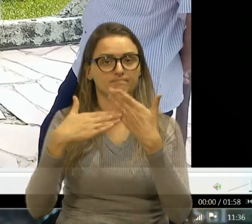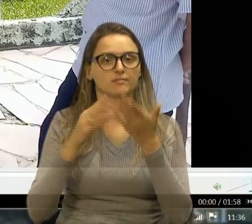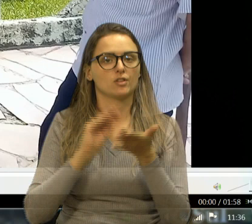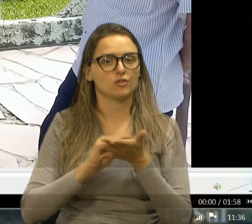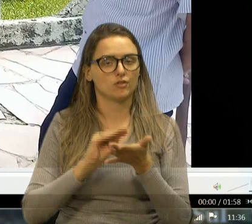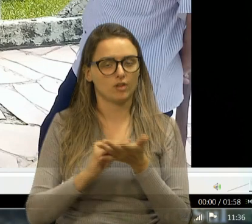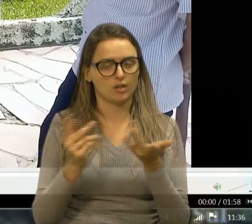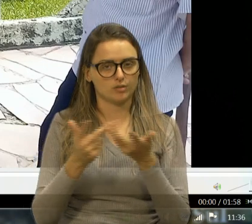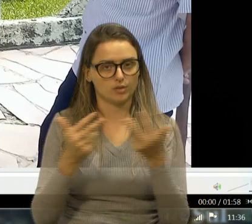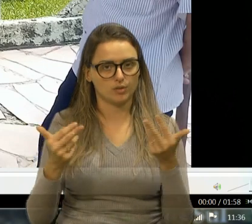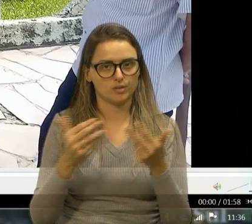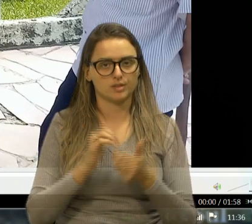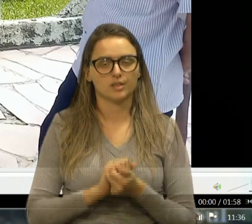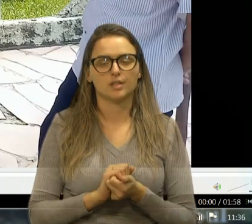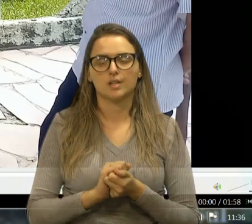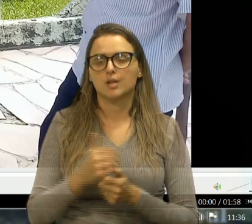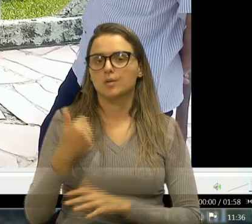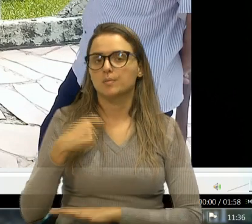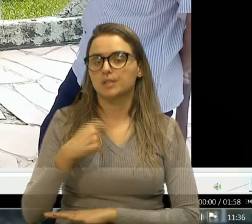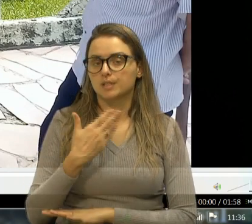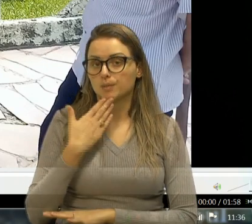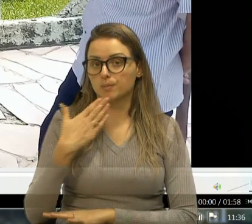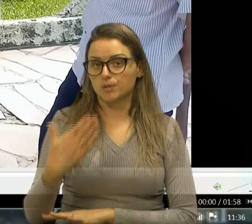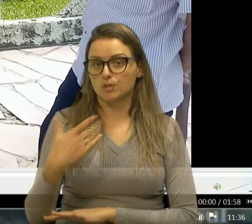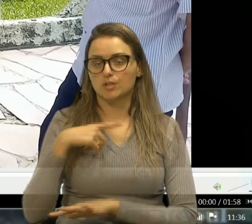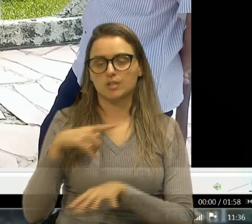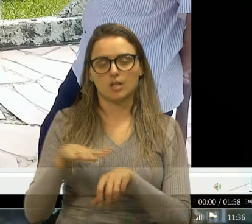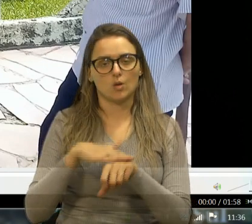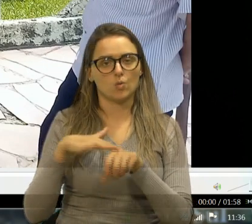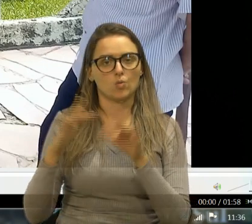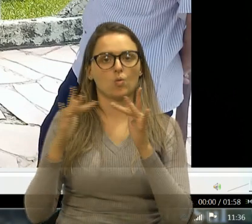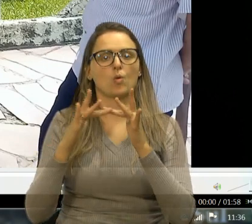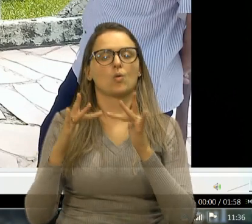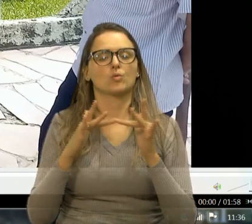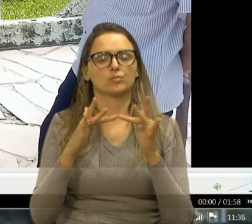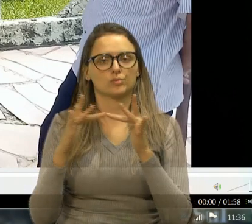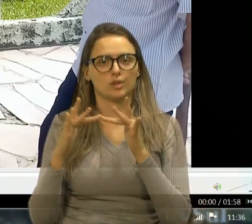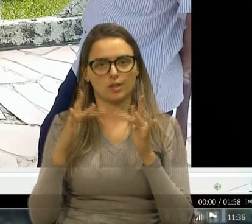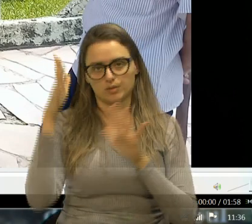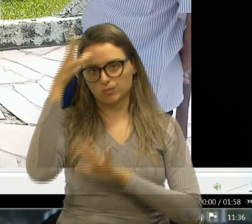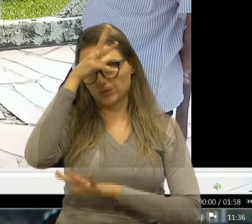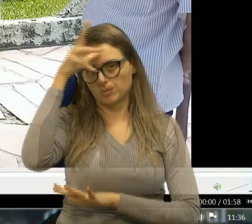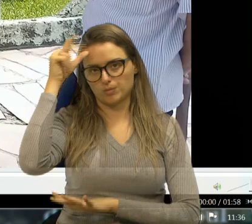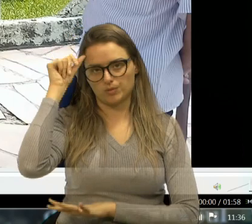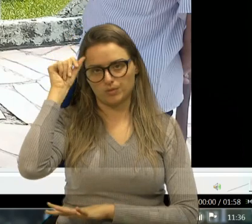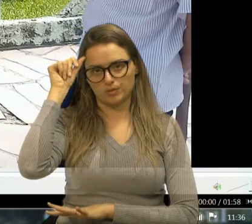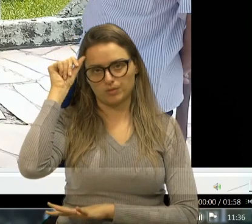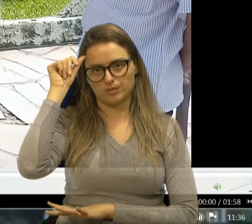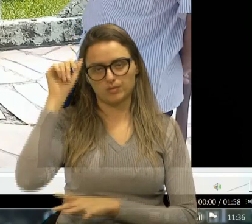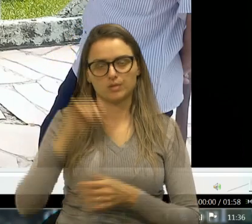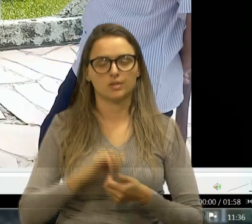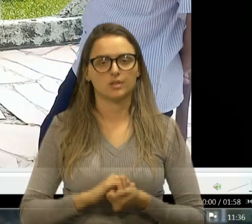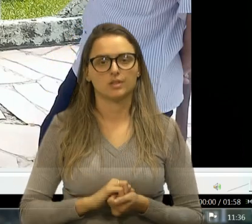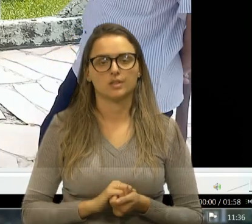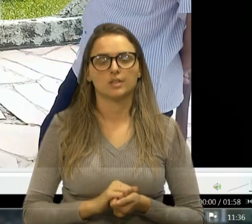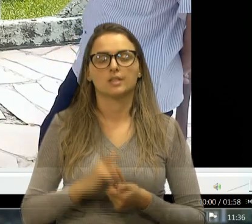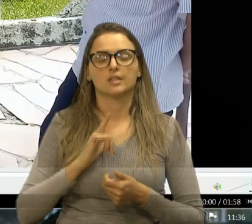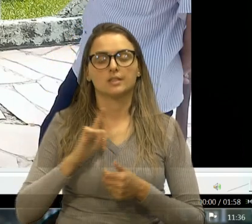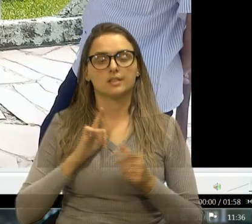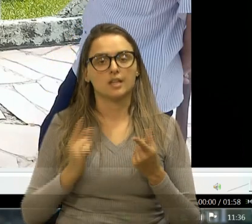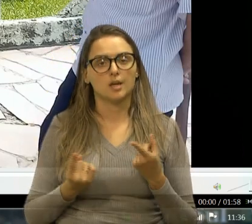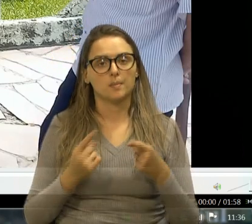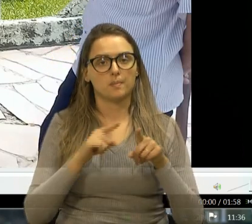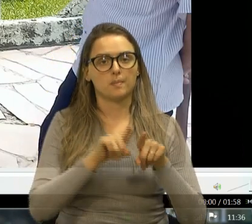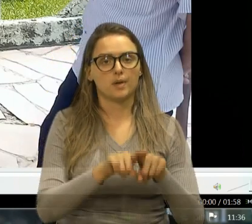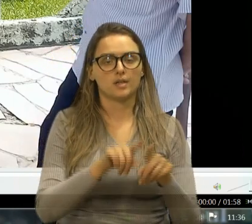questão, cobrar, ter um diálogo ao próximo, ter uma parceria do